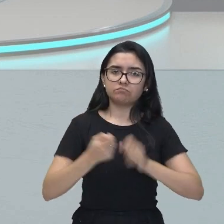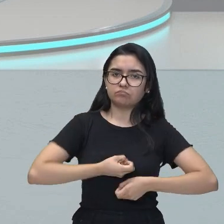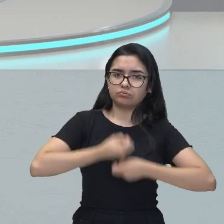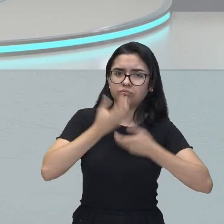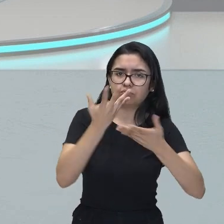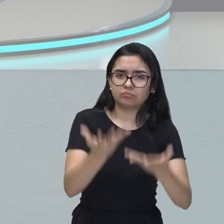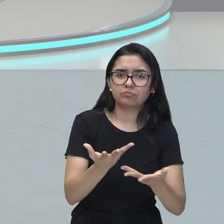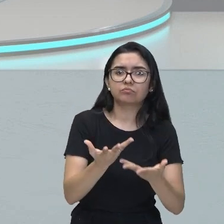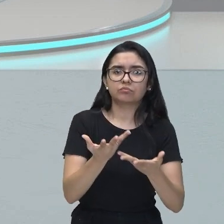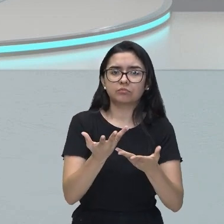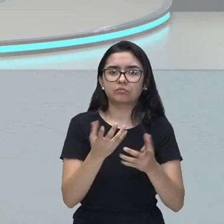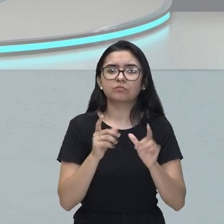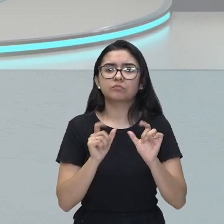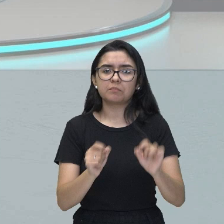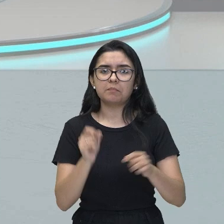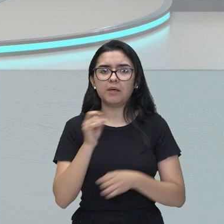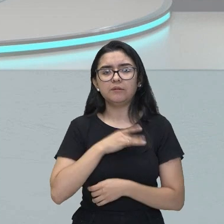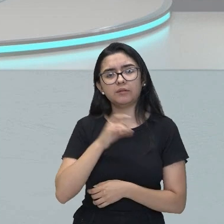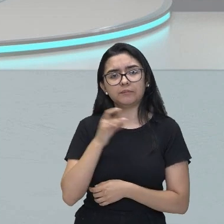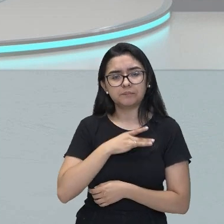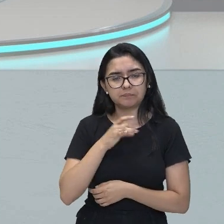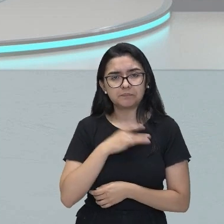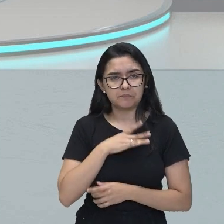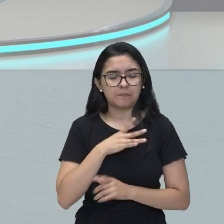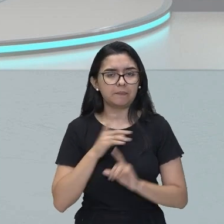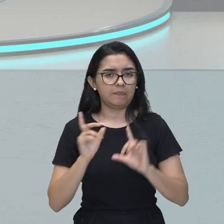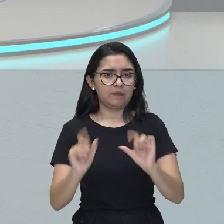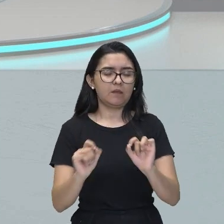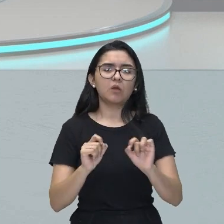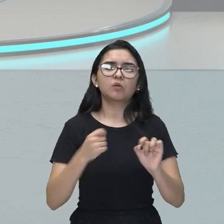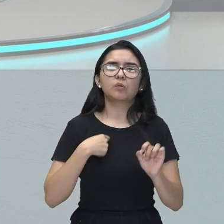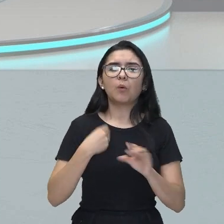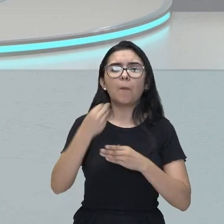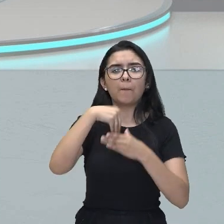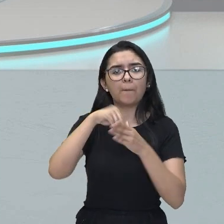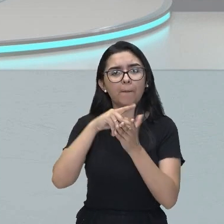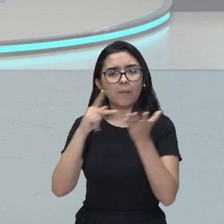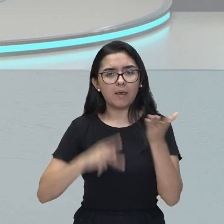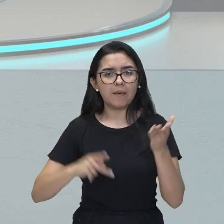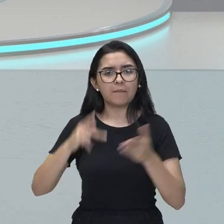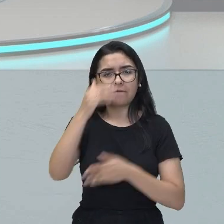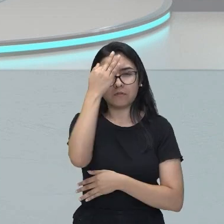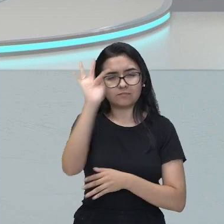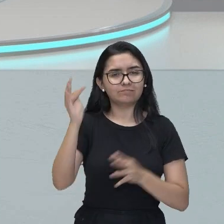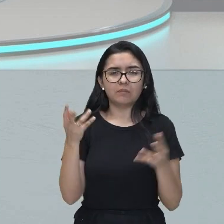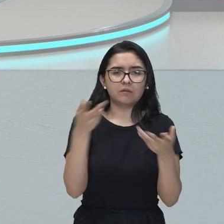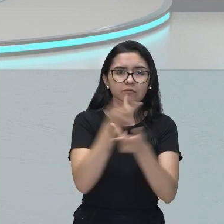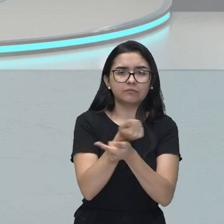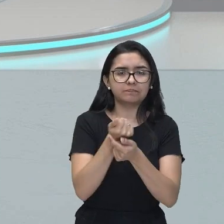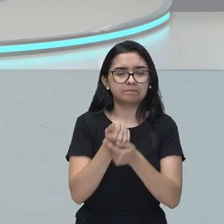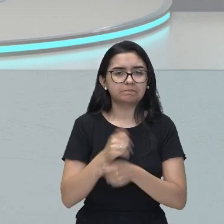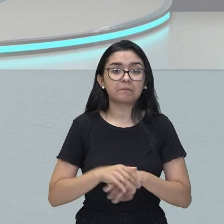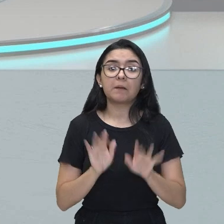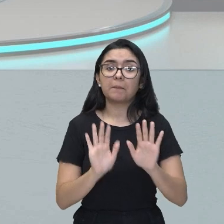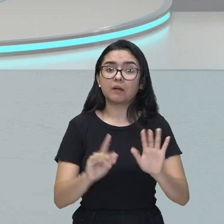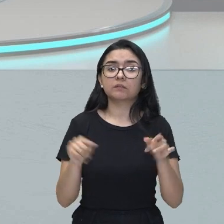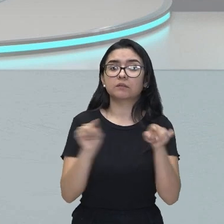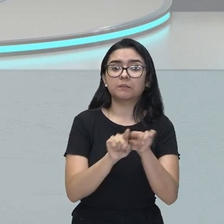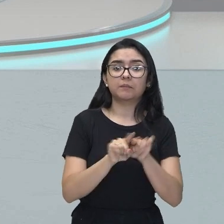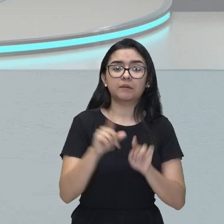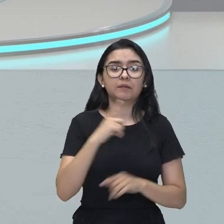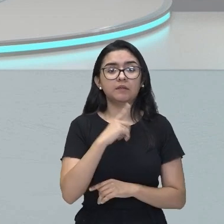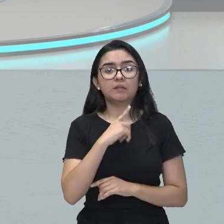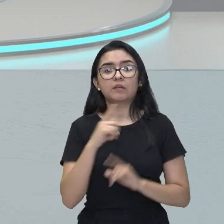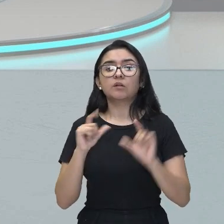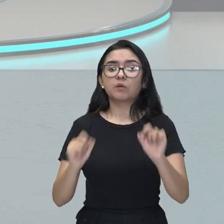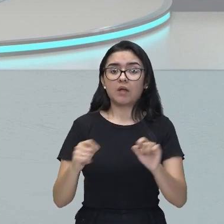inconstâncias, num poema filosófico maravilhoso, né? Mas também tem a